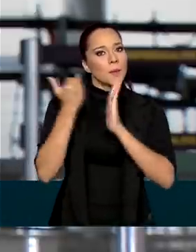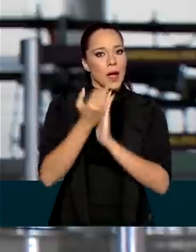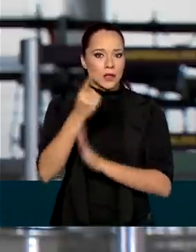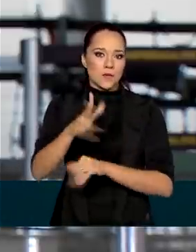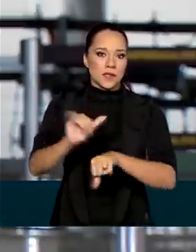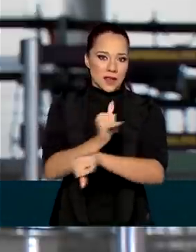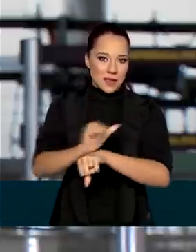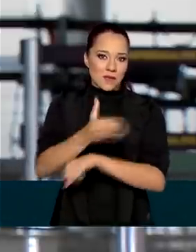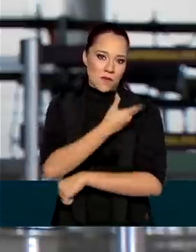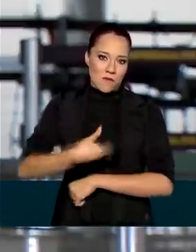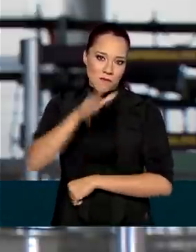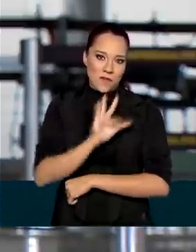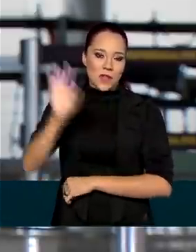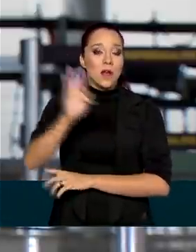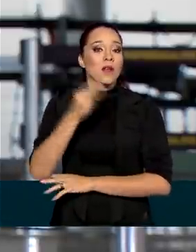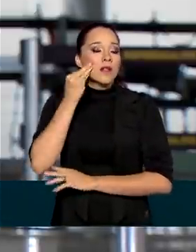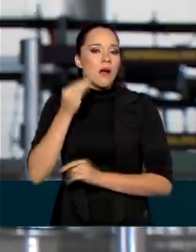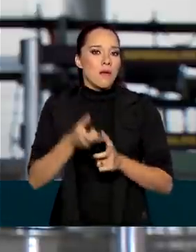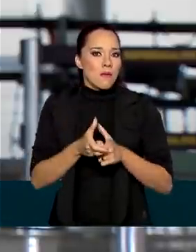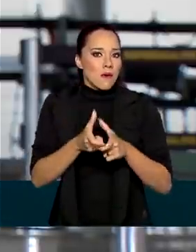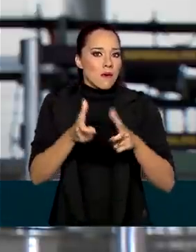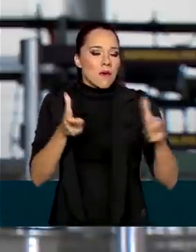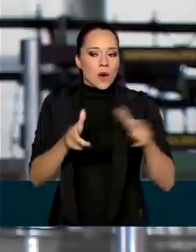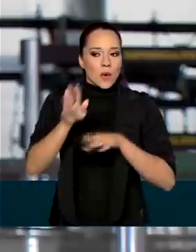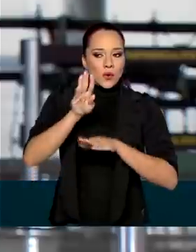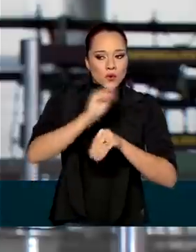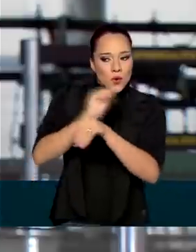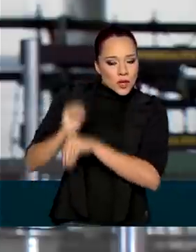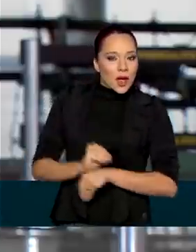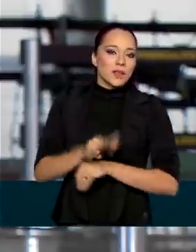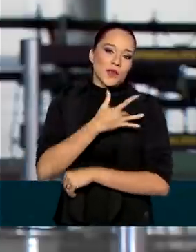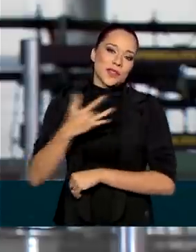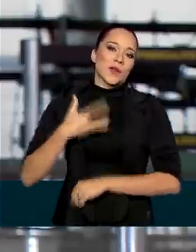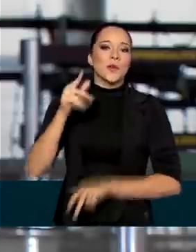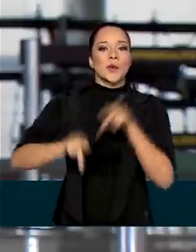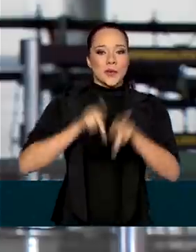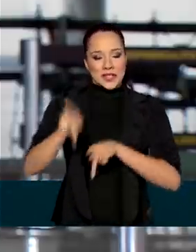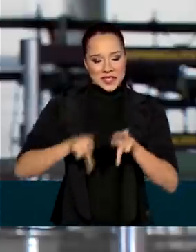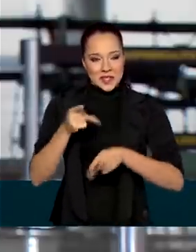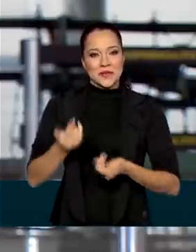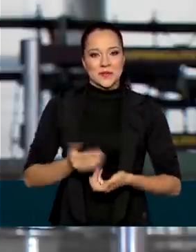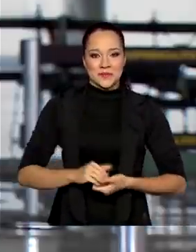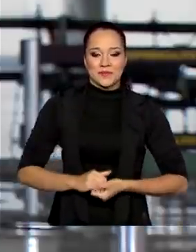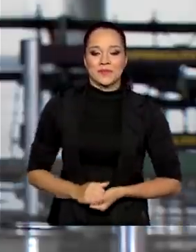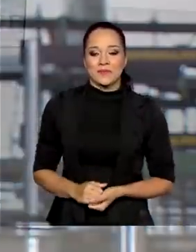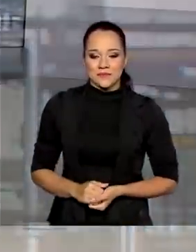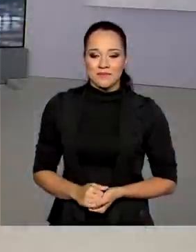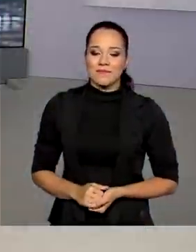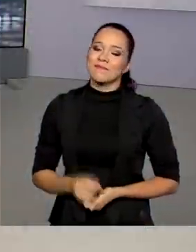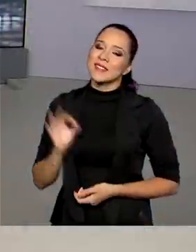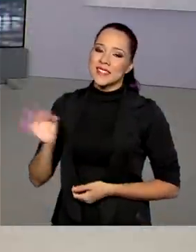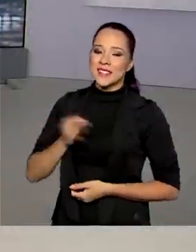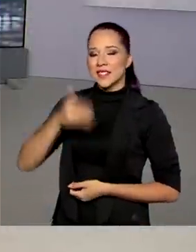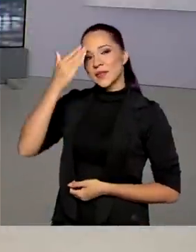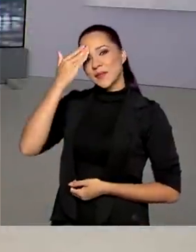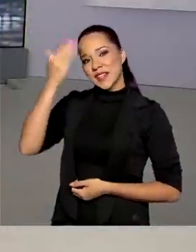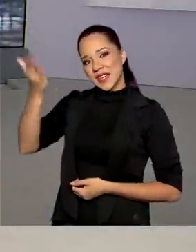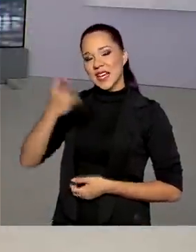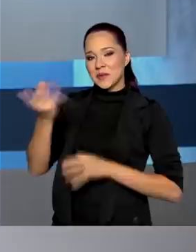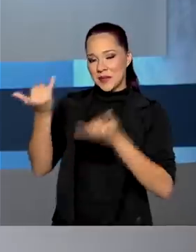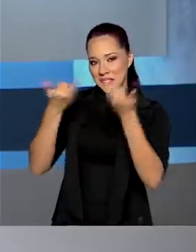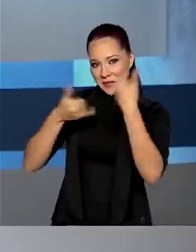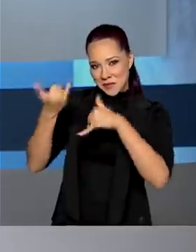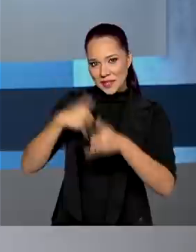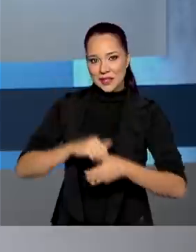ação do governo federal para tentar ampliar os cuidados com a saúde da população. Renata, volto com você. Perfeito, Selma. Obrigada pelas suas